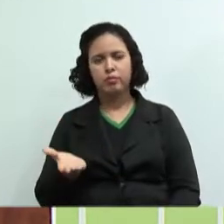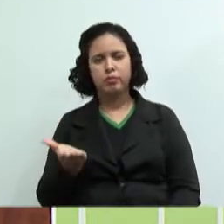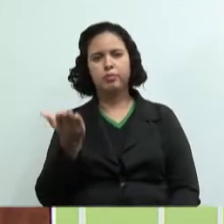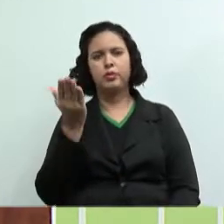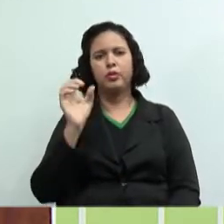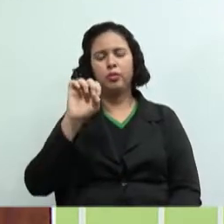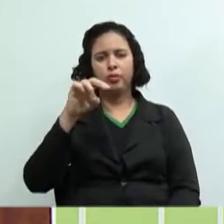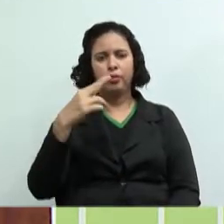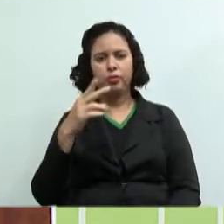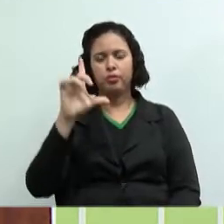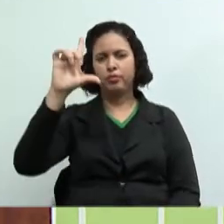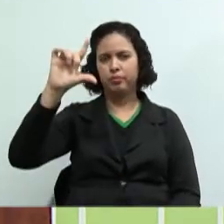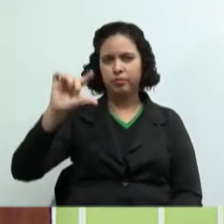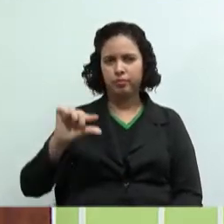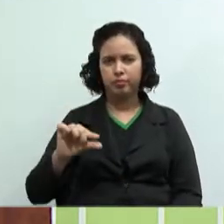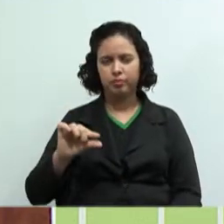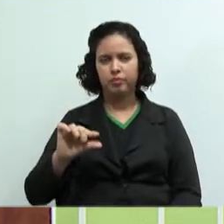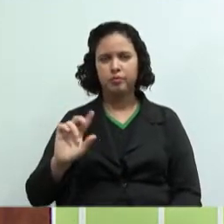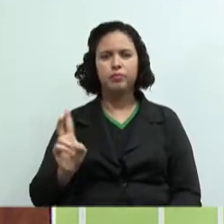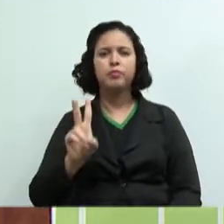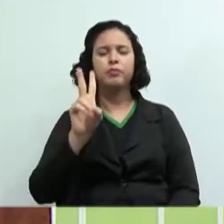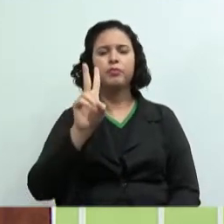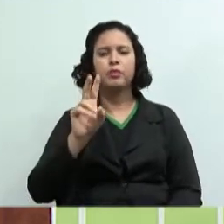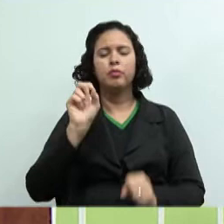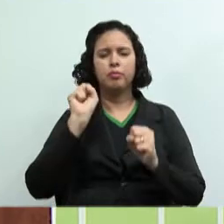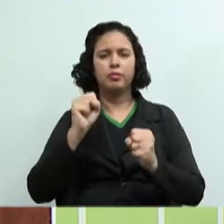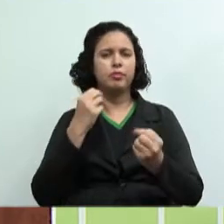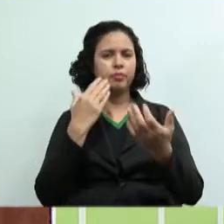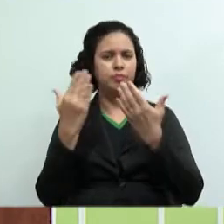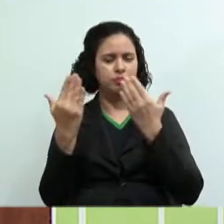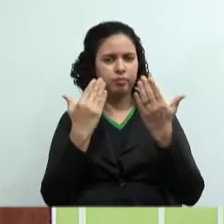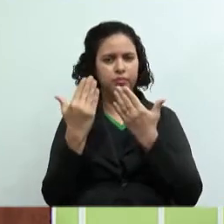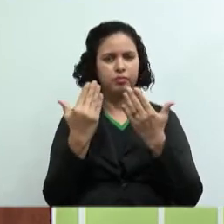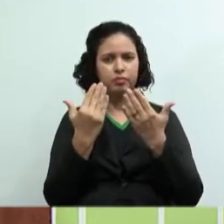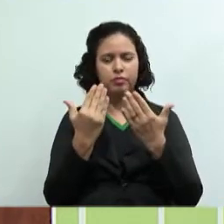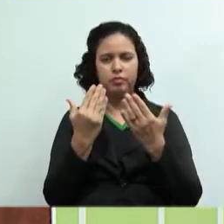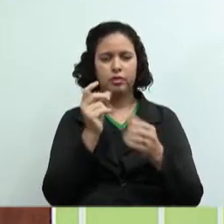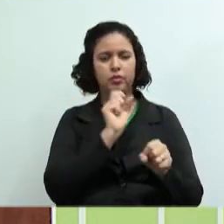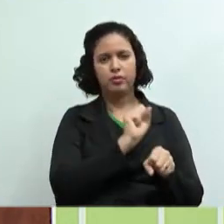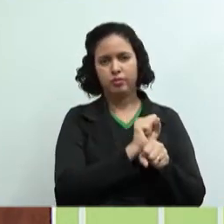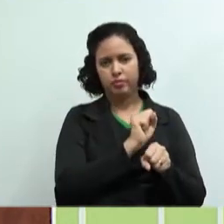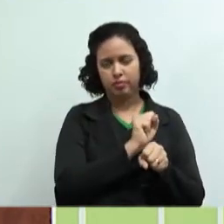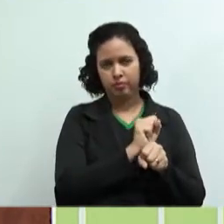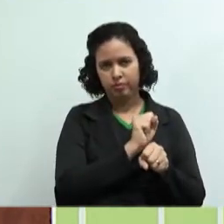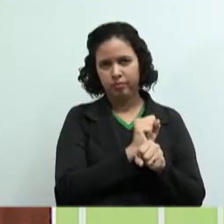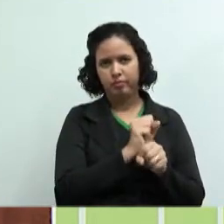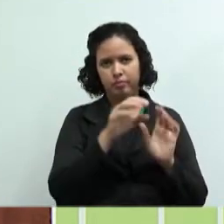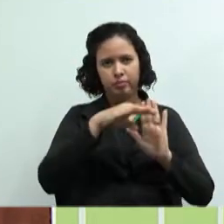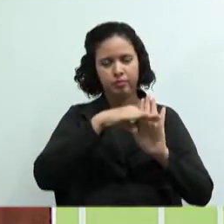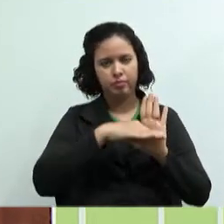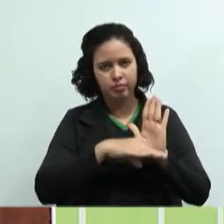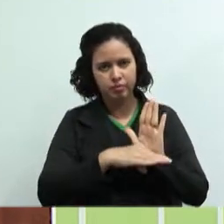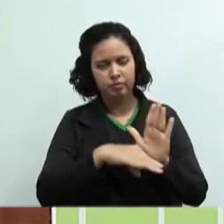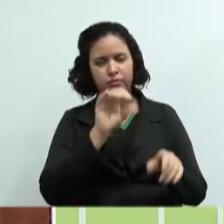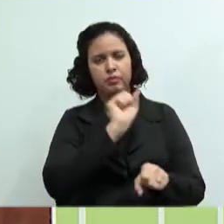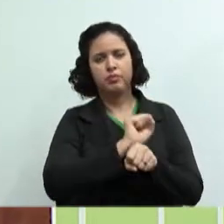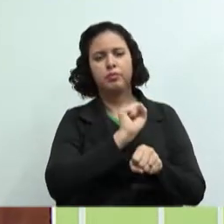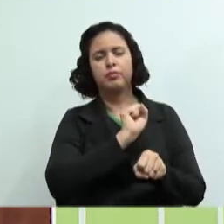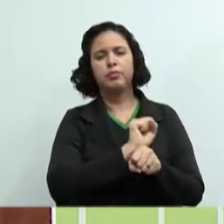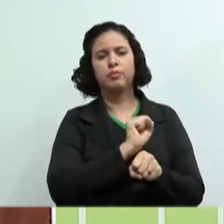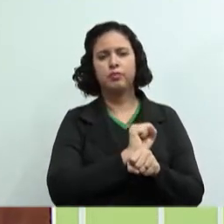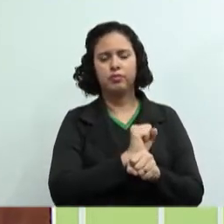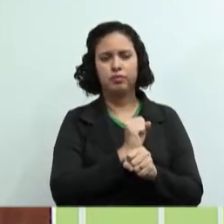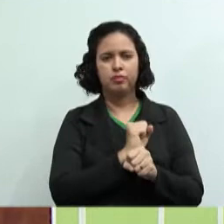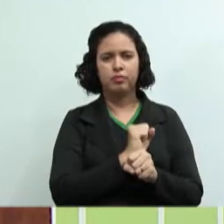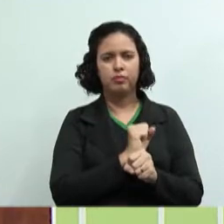diminuir o preço desses produtos. Então o que eu posso comparar? Eu posso comparar o previsto, aquele custo padrão que eu defini, quando